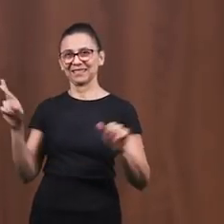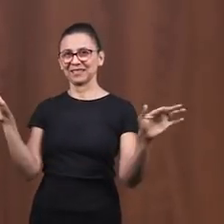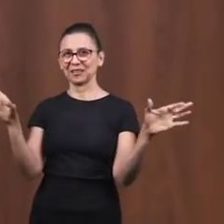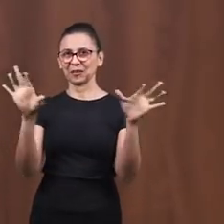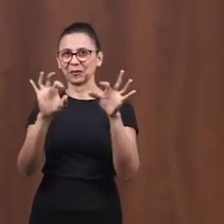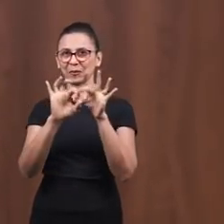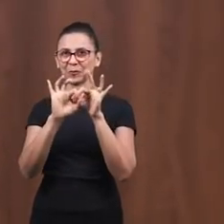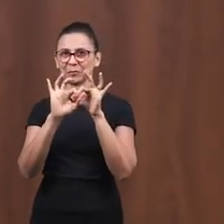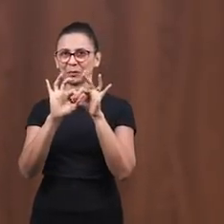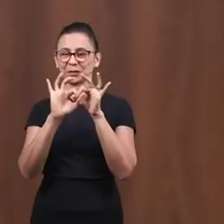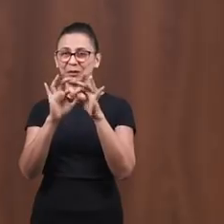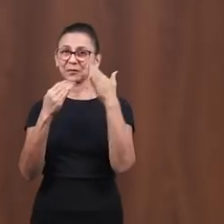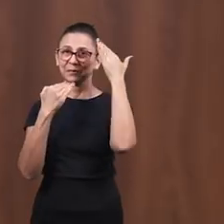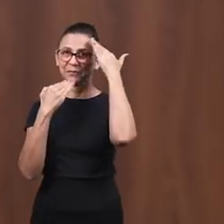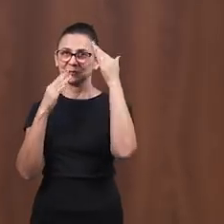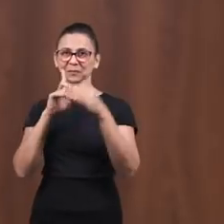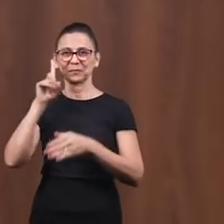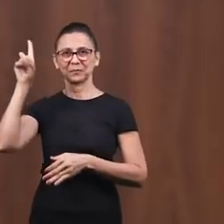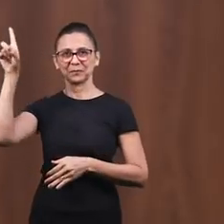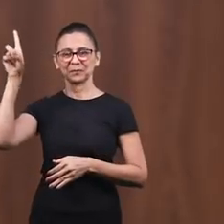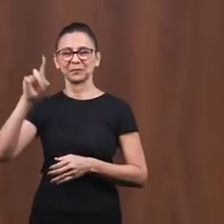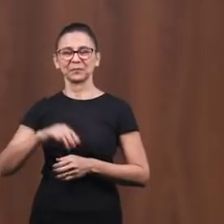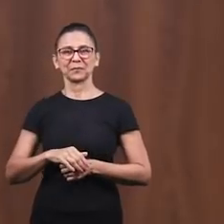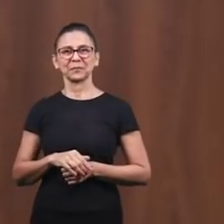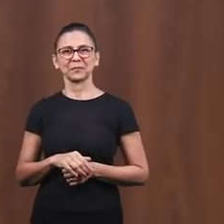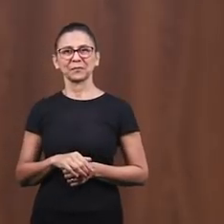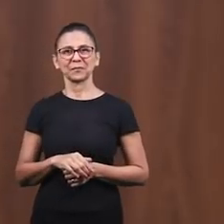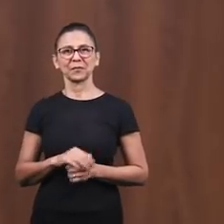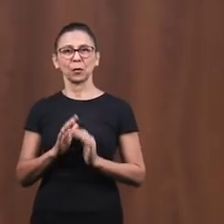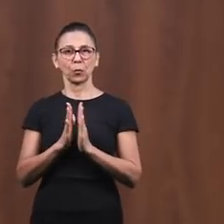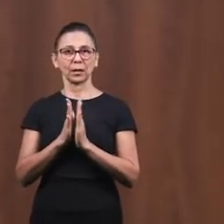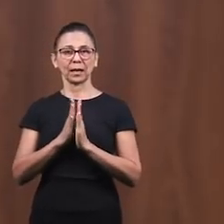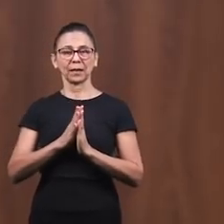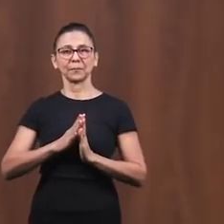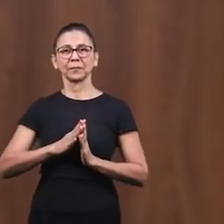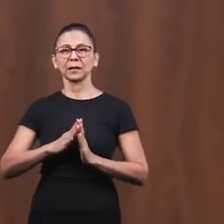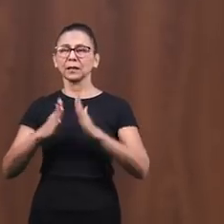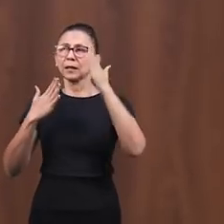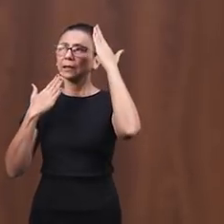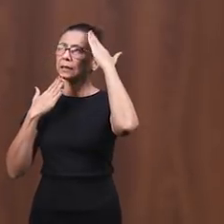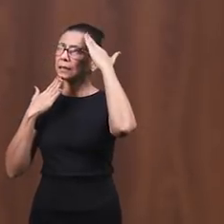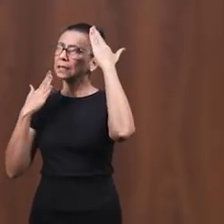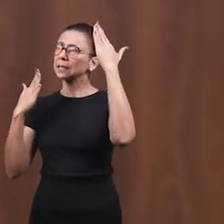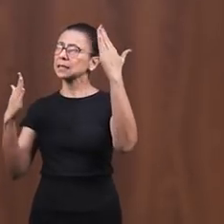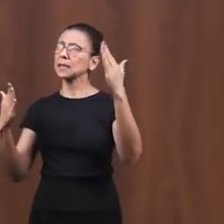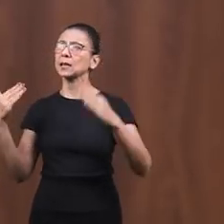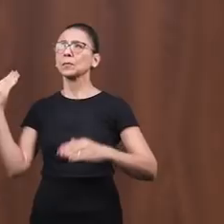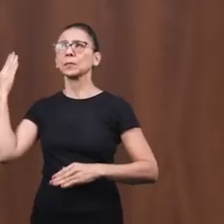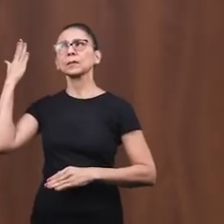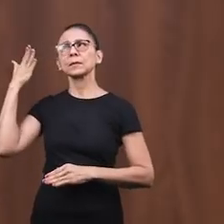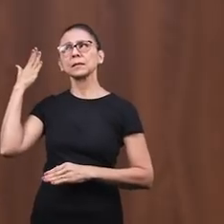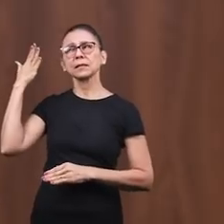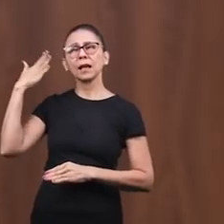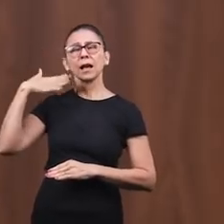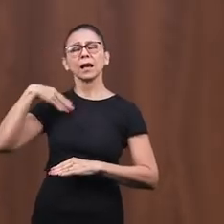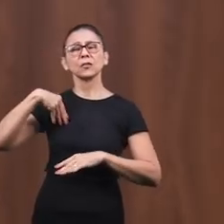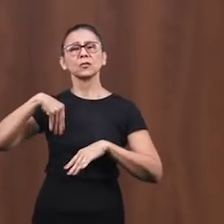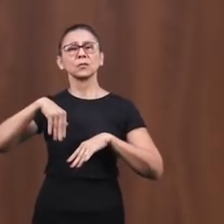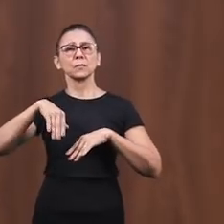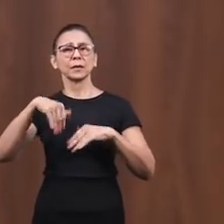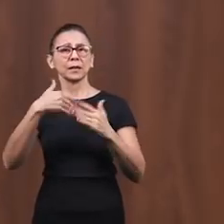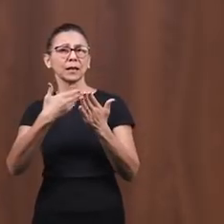Vamos fechar os nossos olhos, vamos agradecer ao Senhor. Senhor Deus, nós te bendizemos, te glorificamos pela tua palavra,